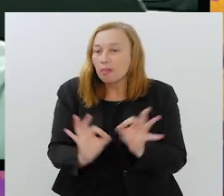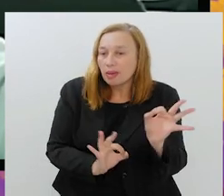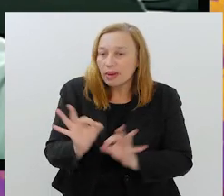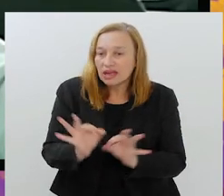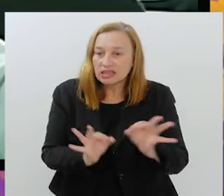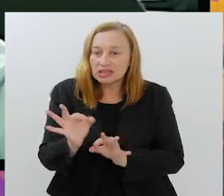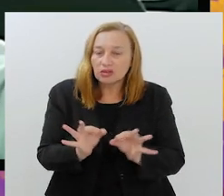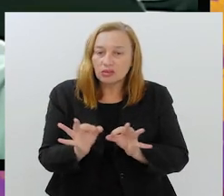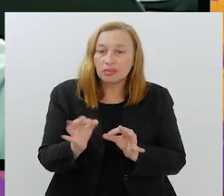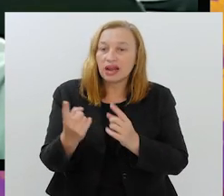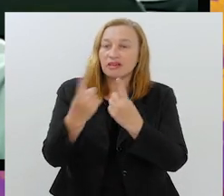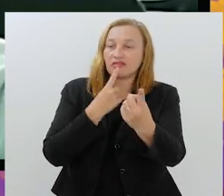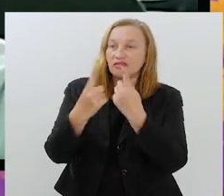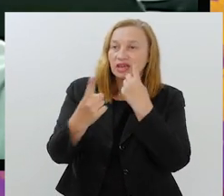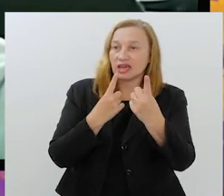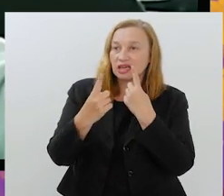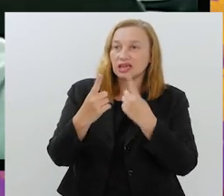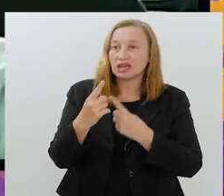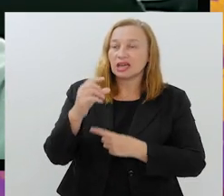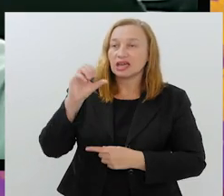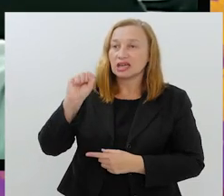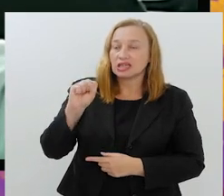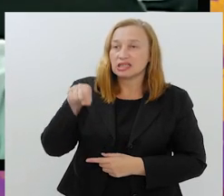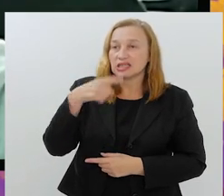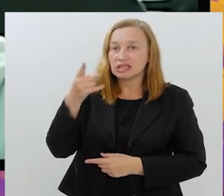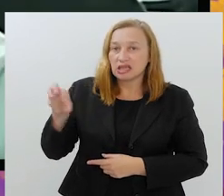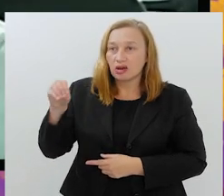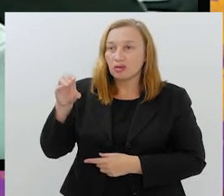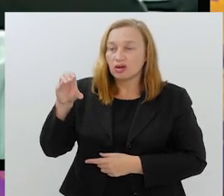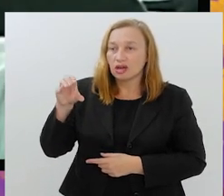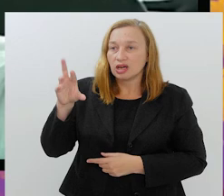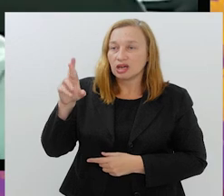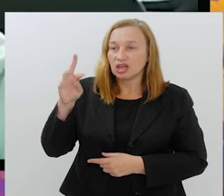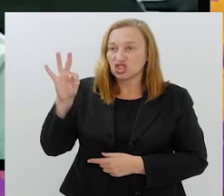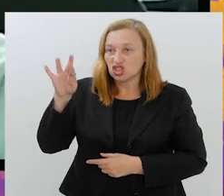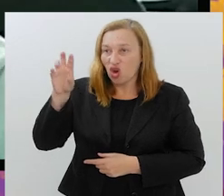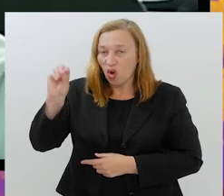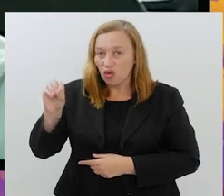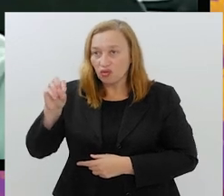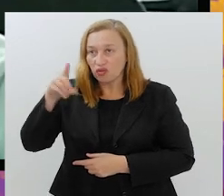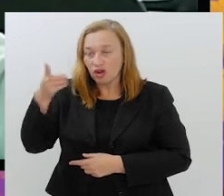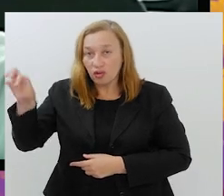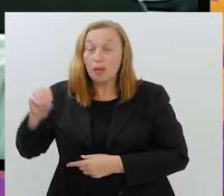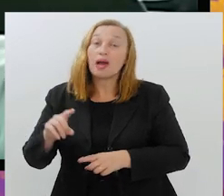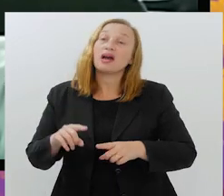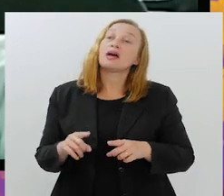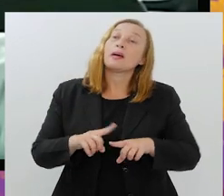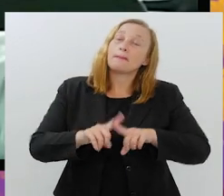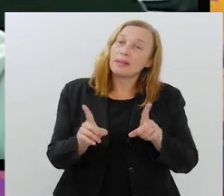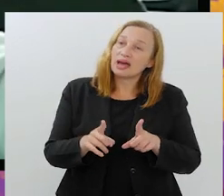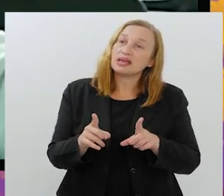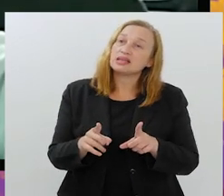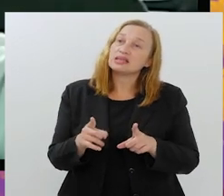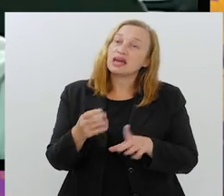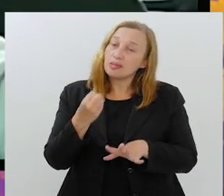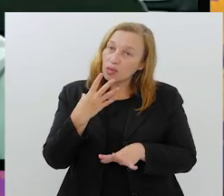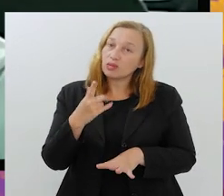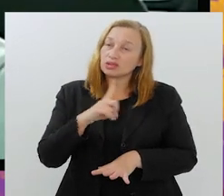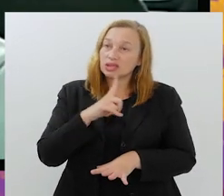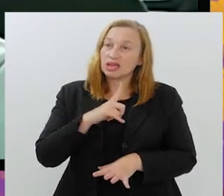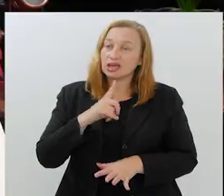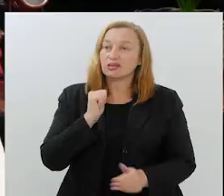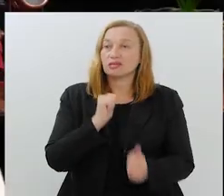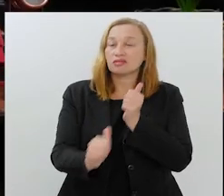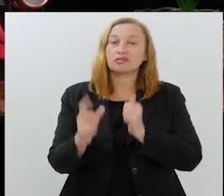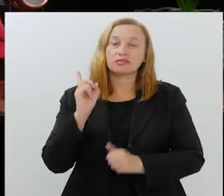das vias de São Cristóvão, ainda assim, isso vai ser um problema, mas, por outro lado, é muito positivo o Flamengo ter seu estádio.